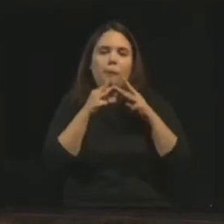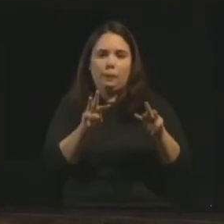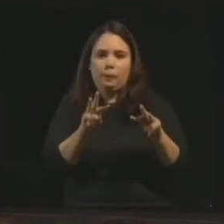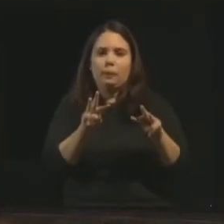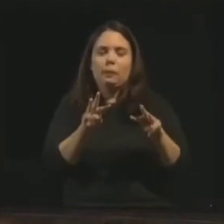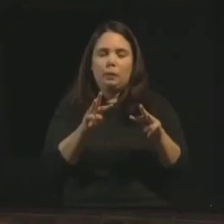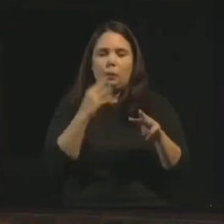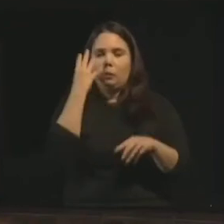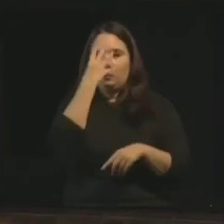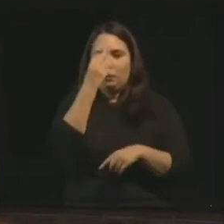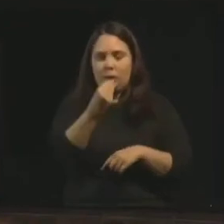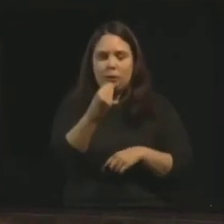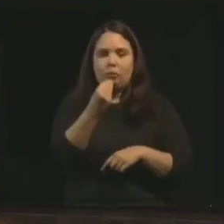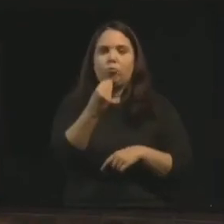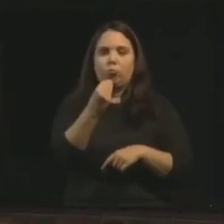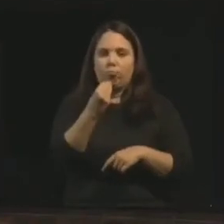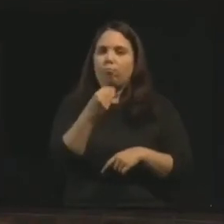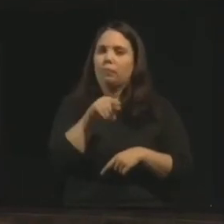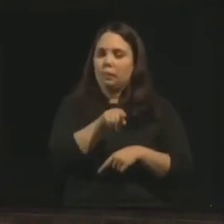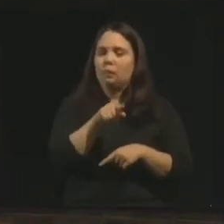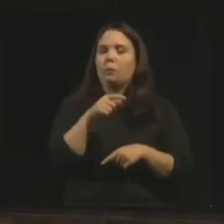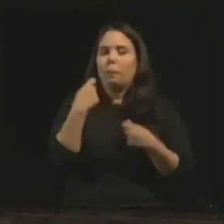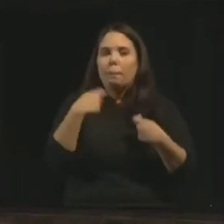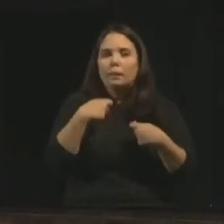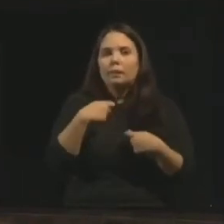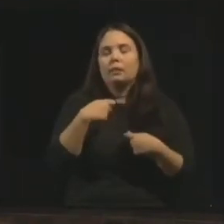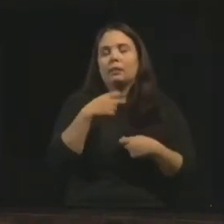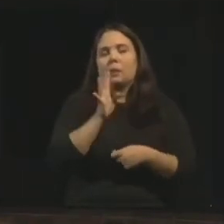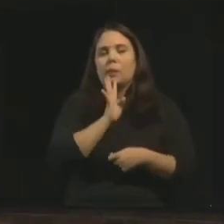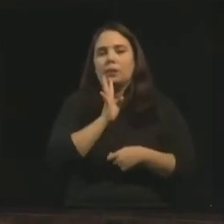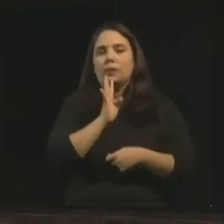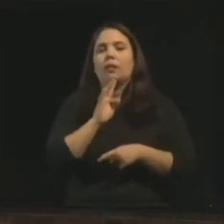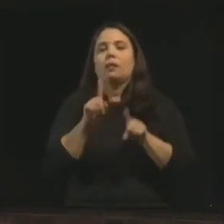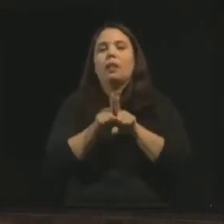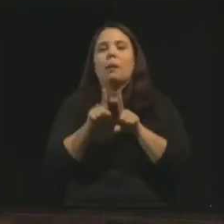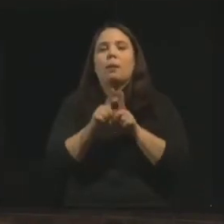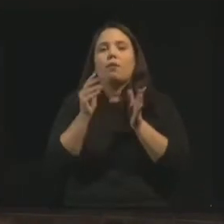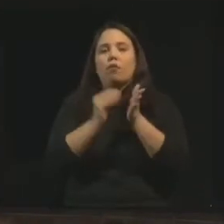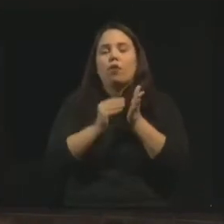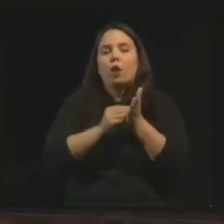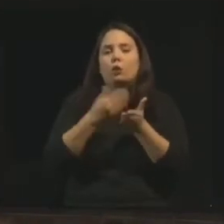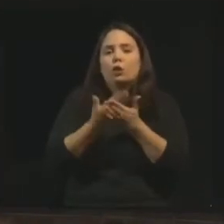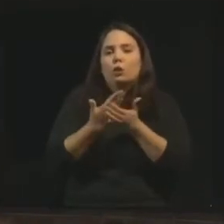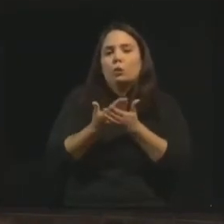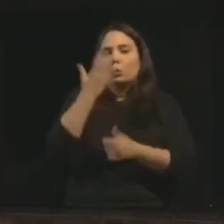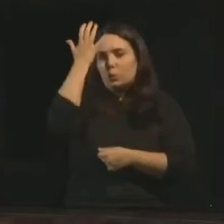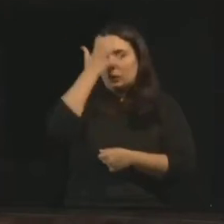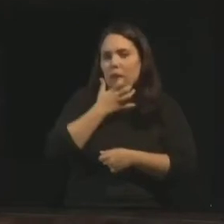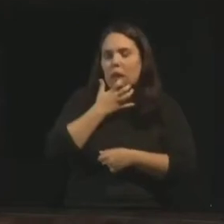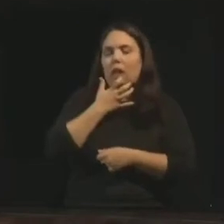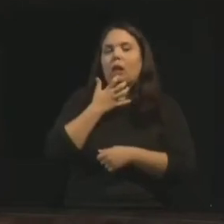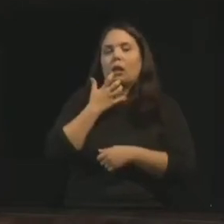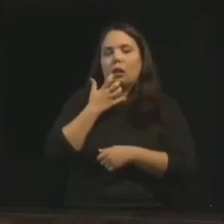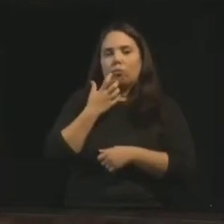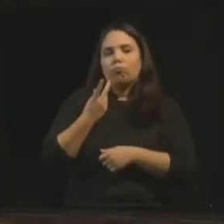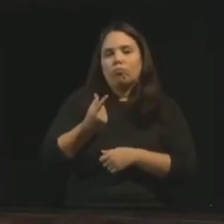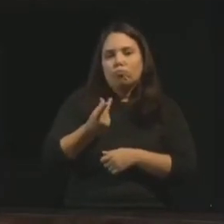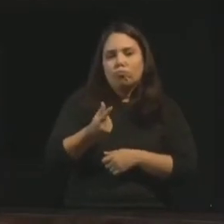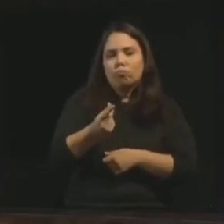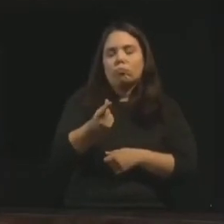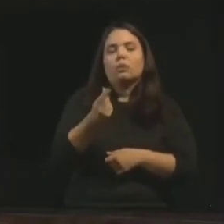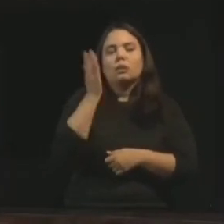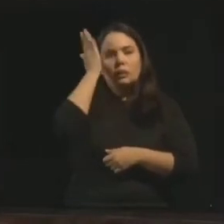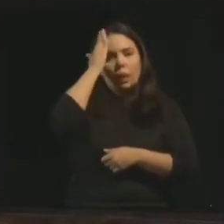As pessoas não sabem qual é a missão do espiritismo. A falta de estudo sério e permanente. Nós sabemos que devemos, sim, buscar